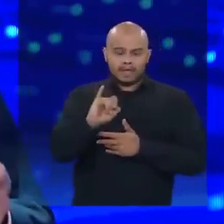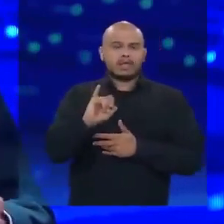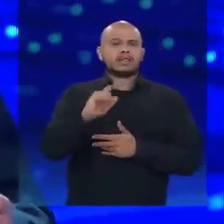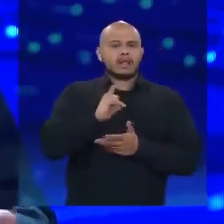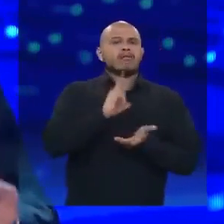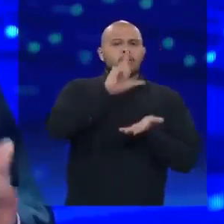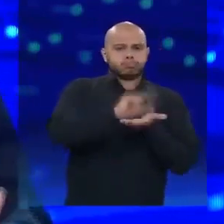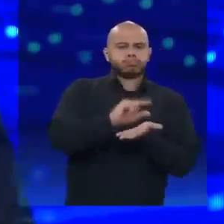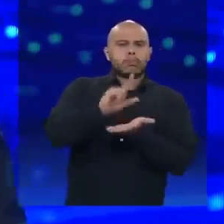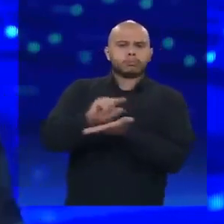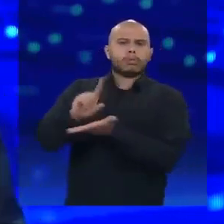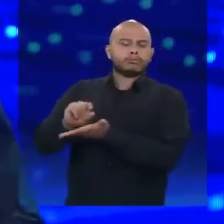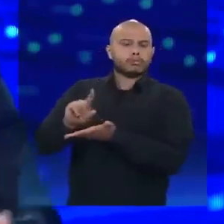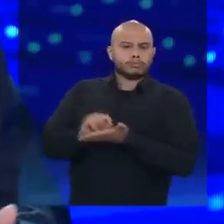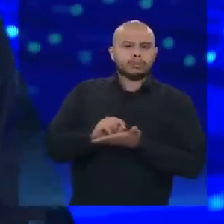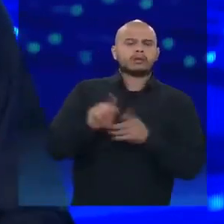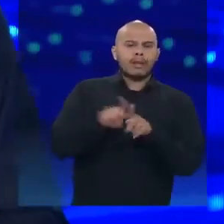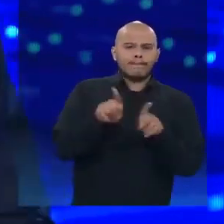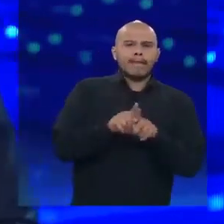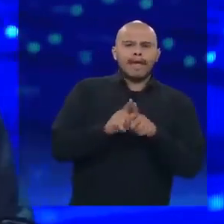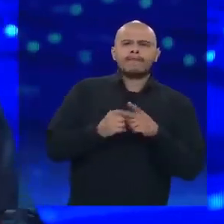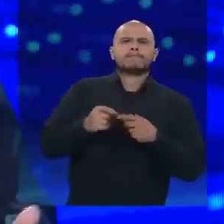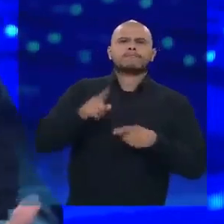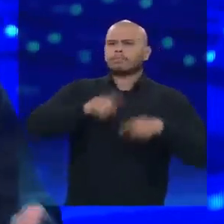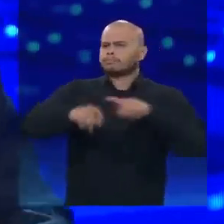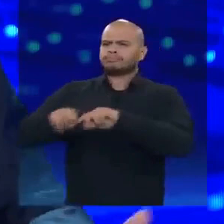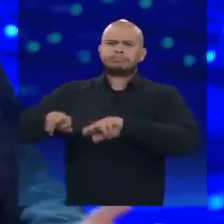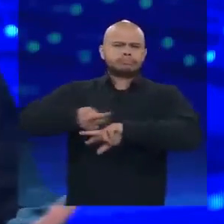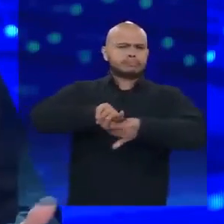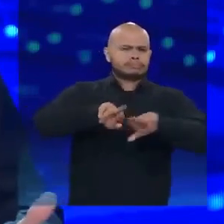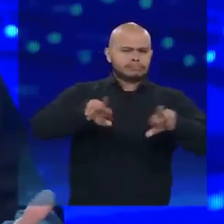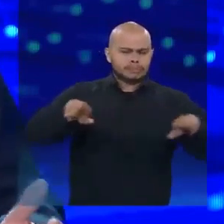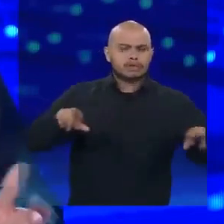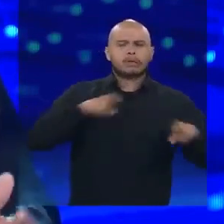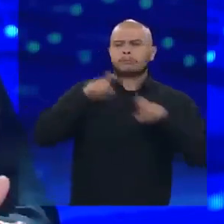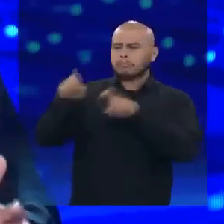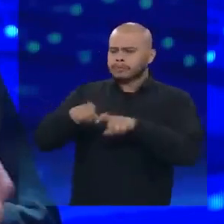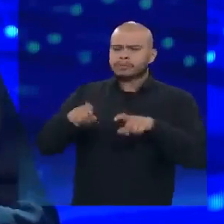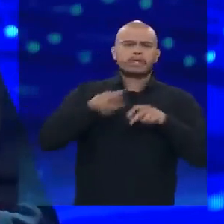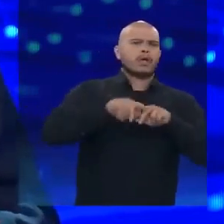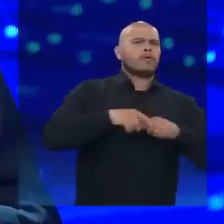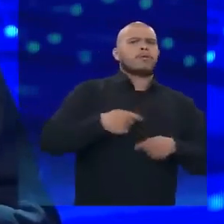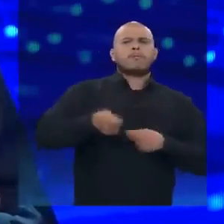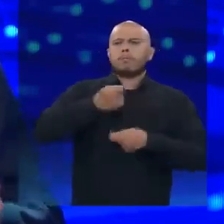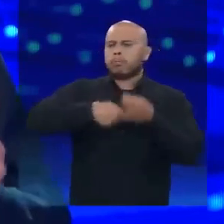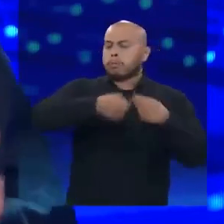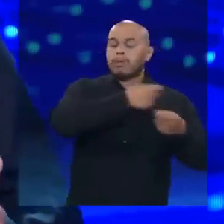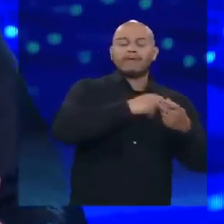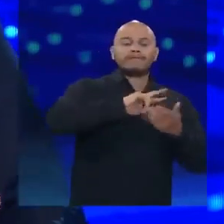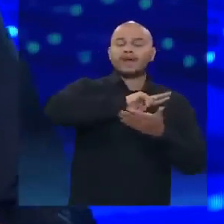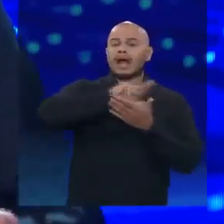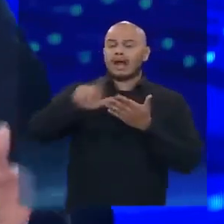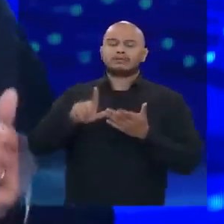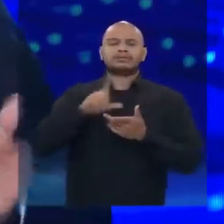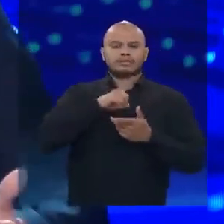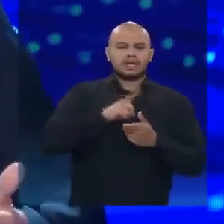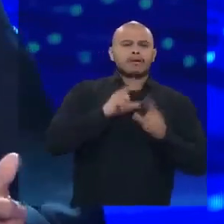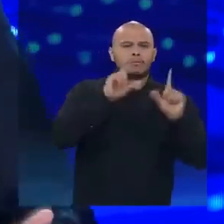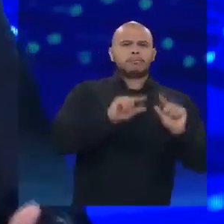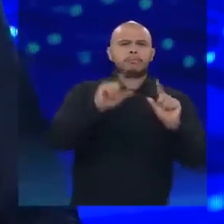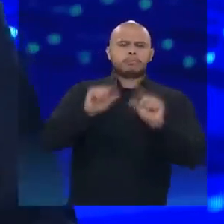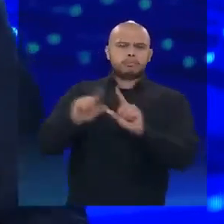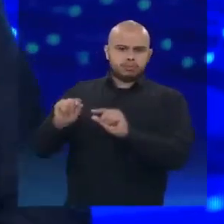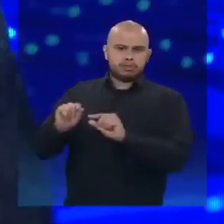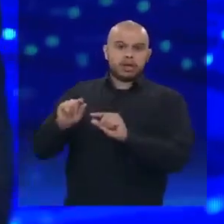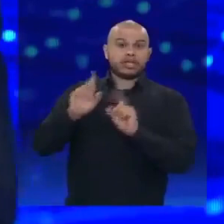temos diminuído o imposto em vários produtos? Imposto de importação, vários produtos. Ou seja, o governo está agindo na contramão do que sempre